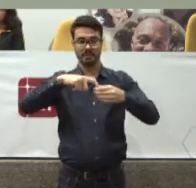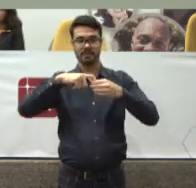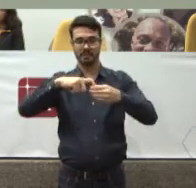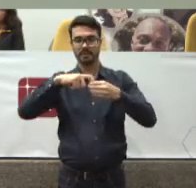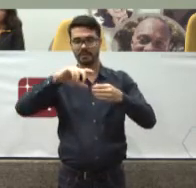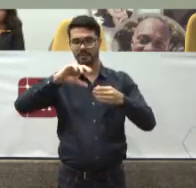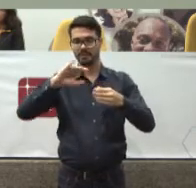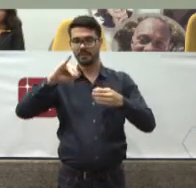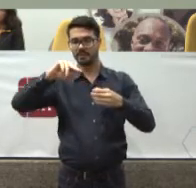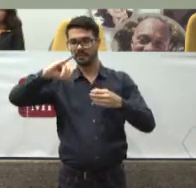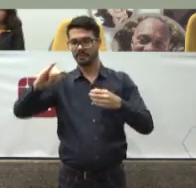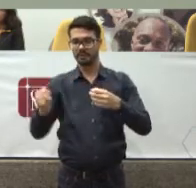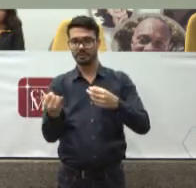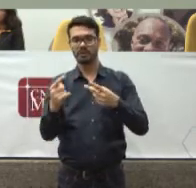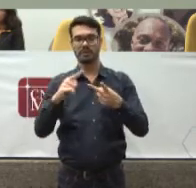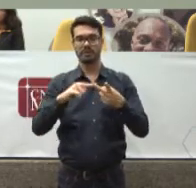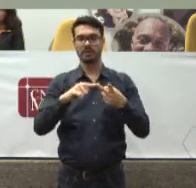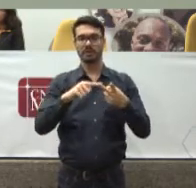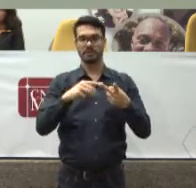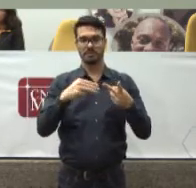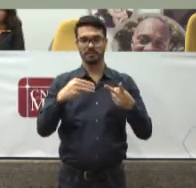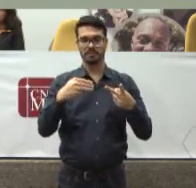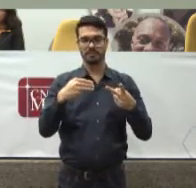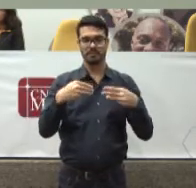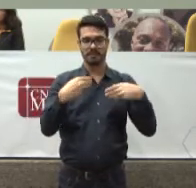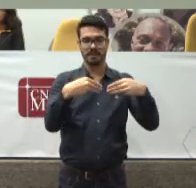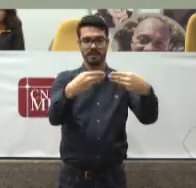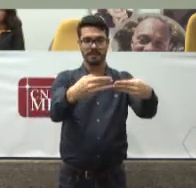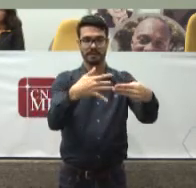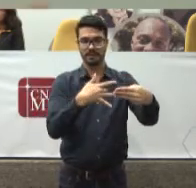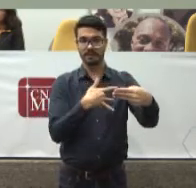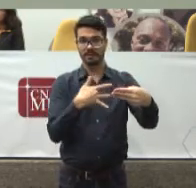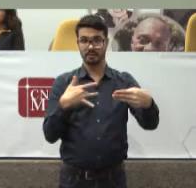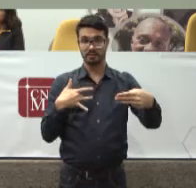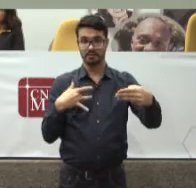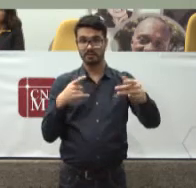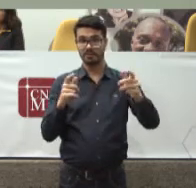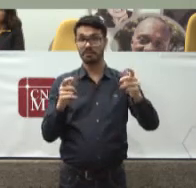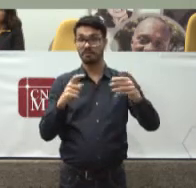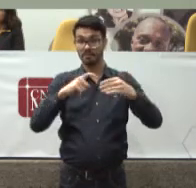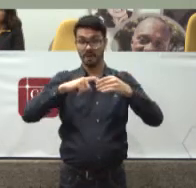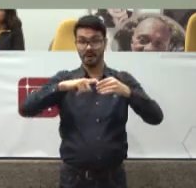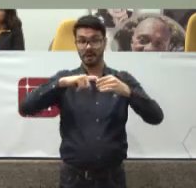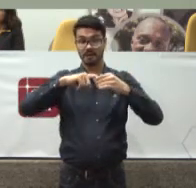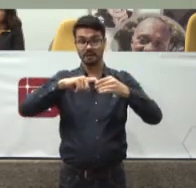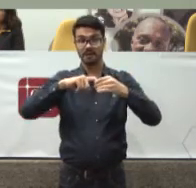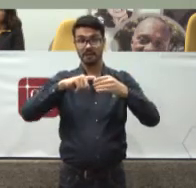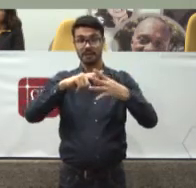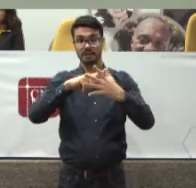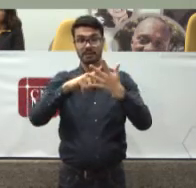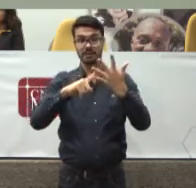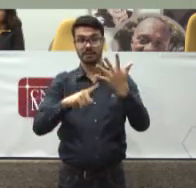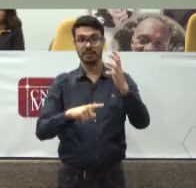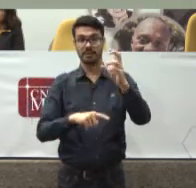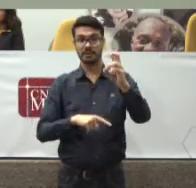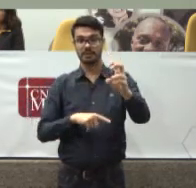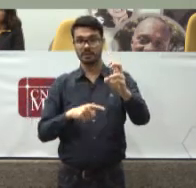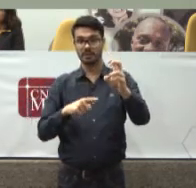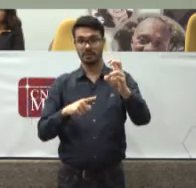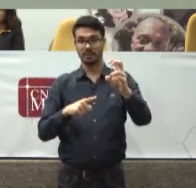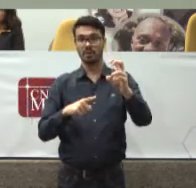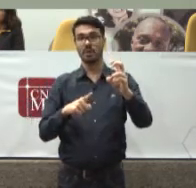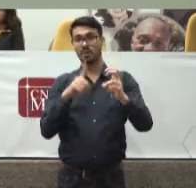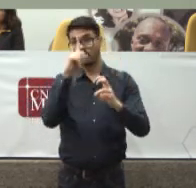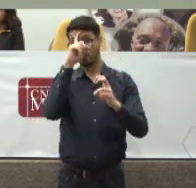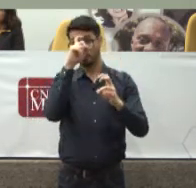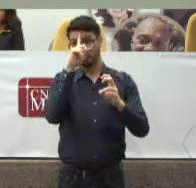Ministério Ministério da Saúde Parceria Que possibilitou Buscar Entre os cinco Hospitais De excelência Que o